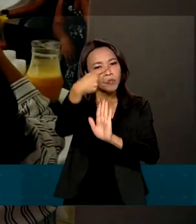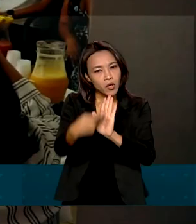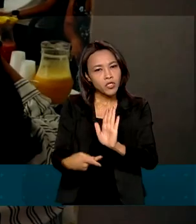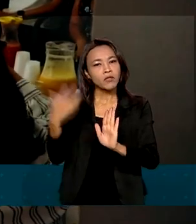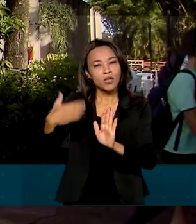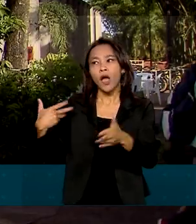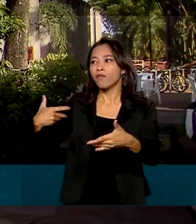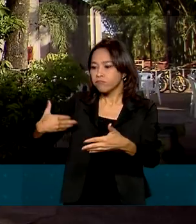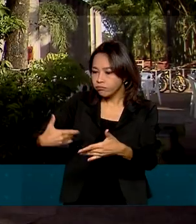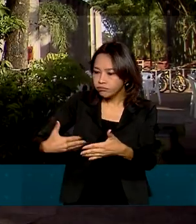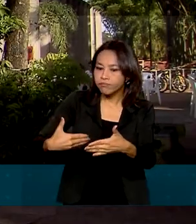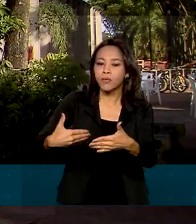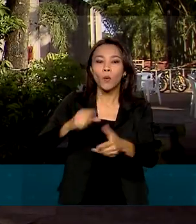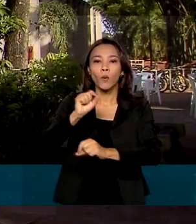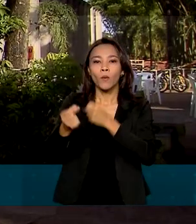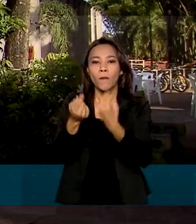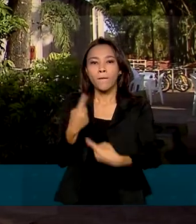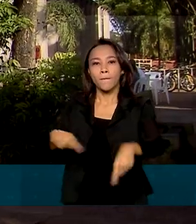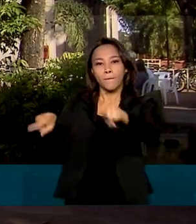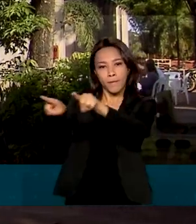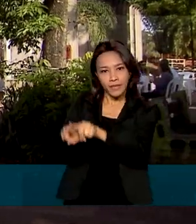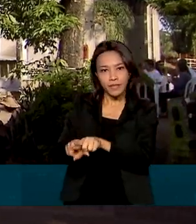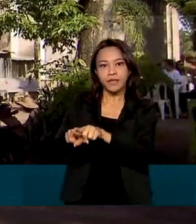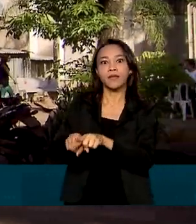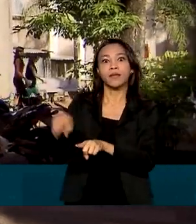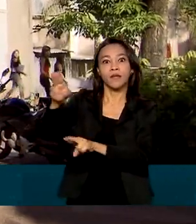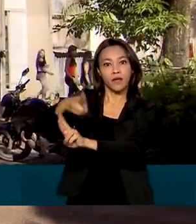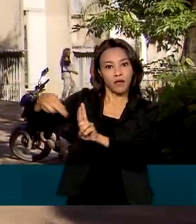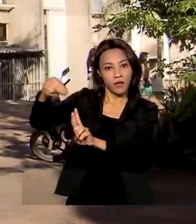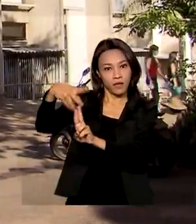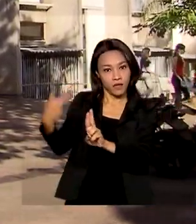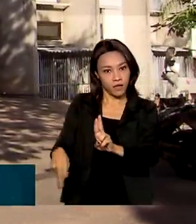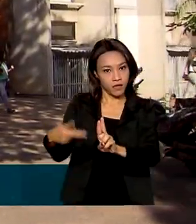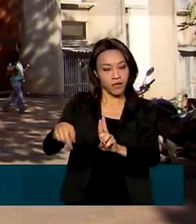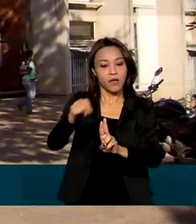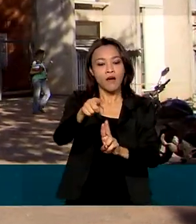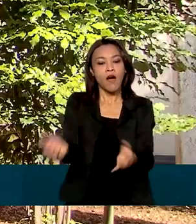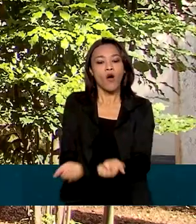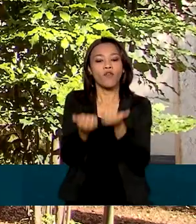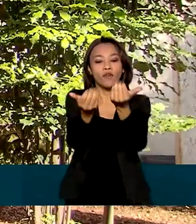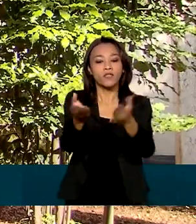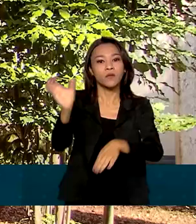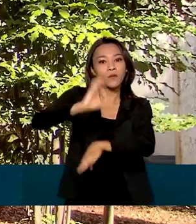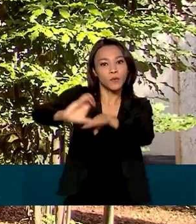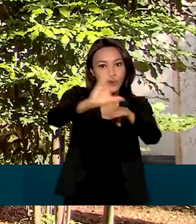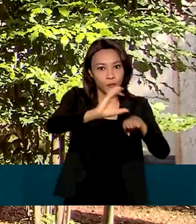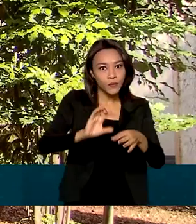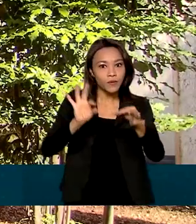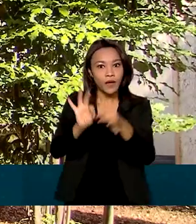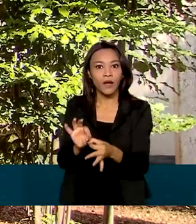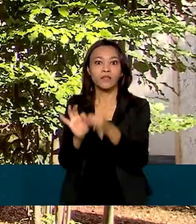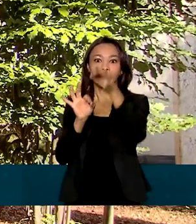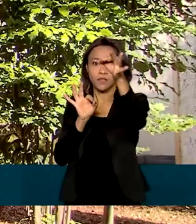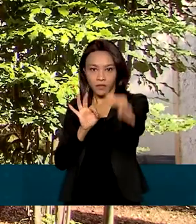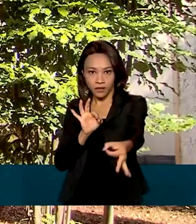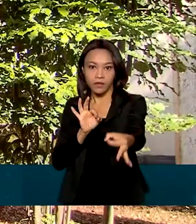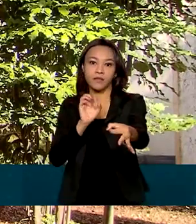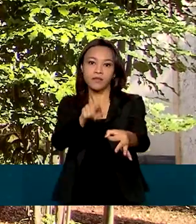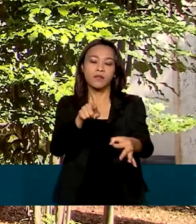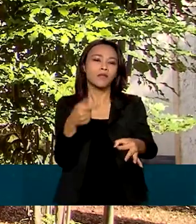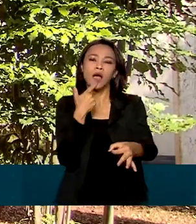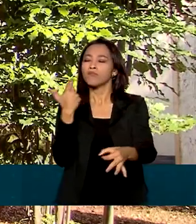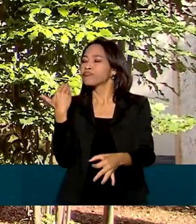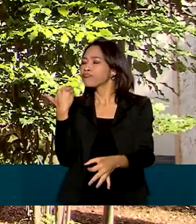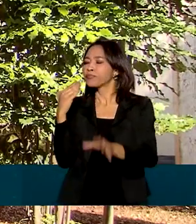estão encaminhados. Em parceria com a Universidade de Brasília, serão oferecidos cursos à distância na recém